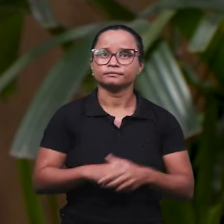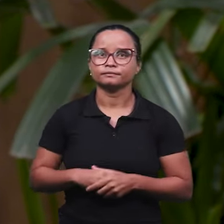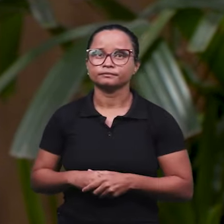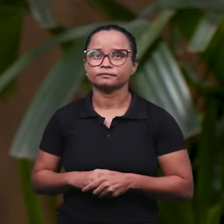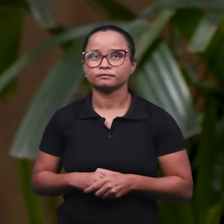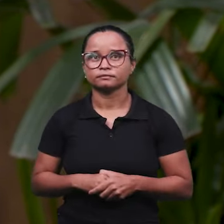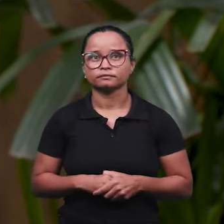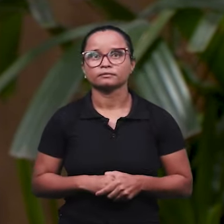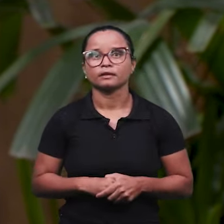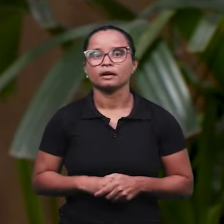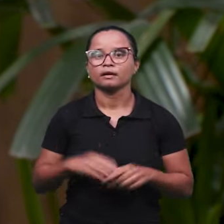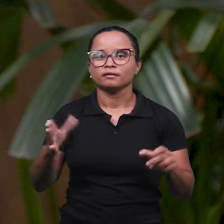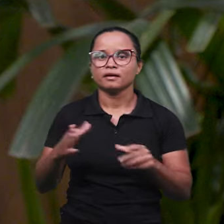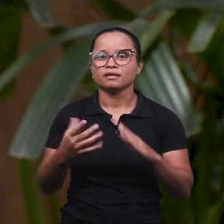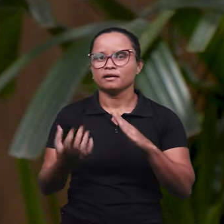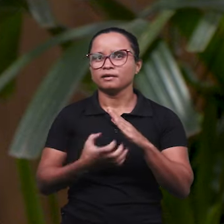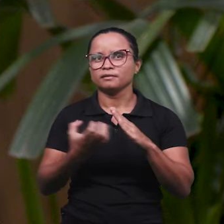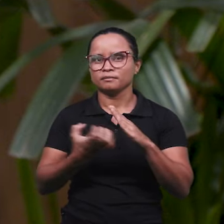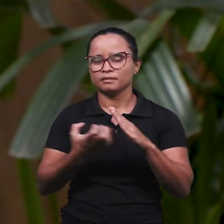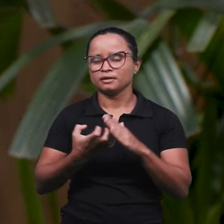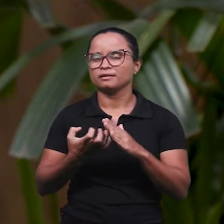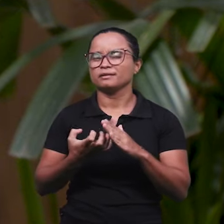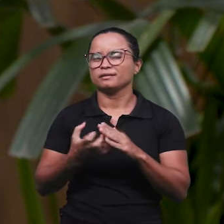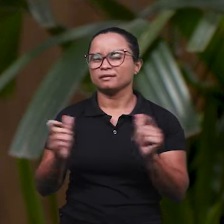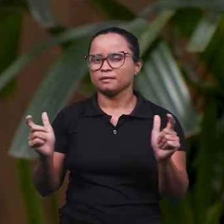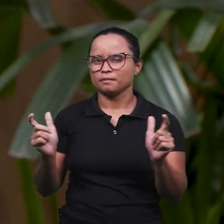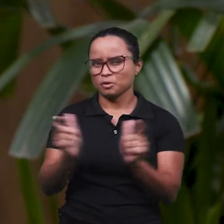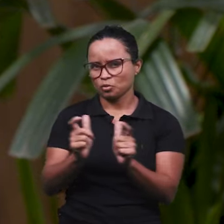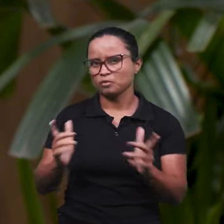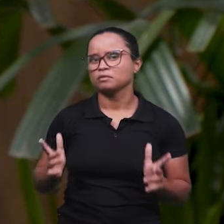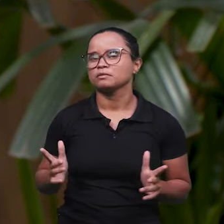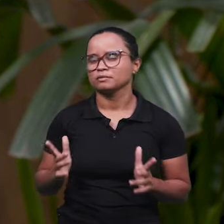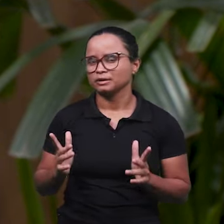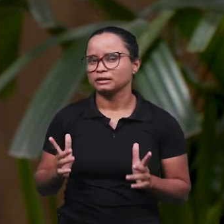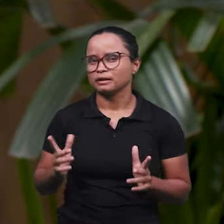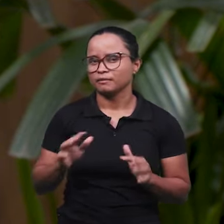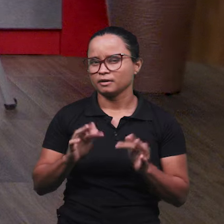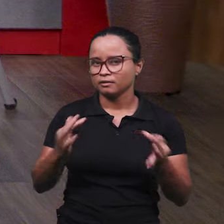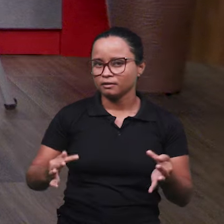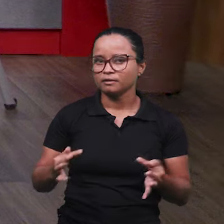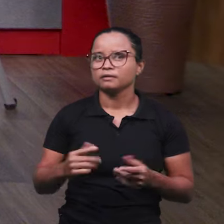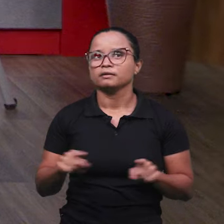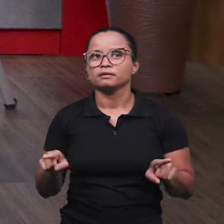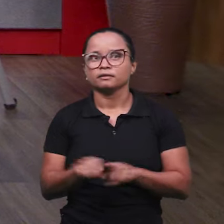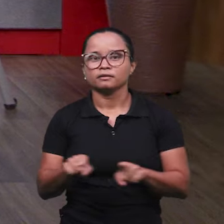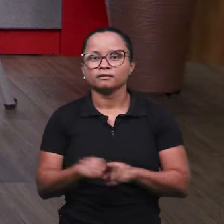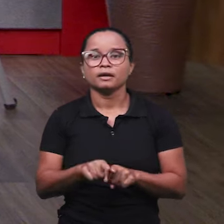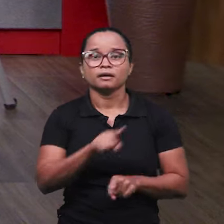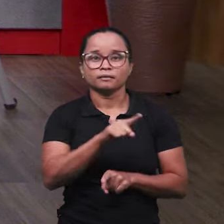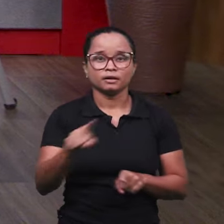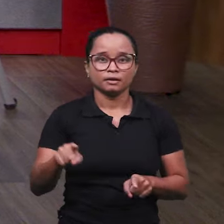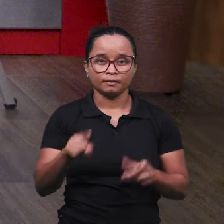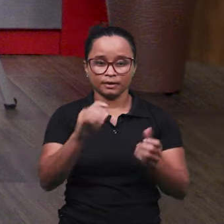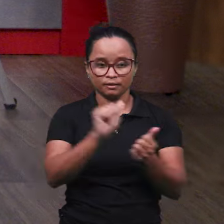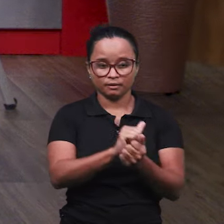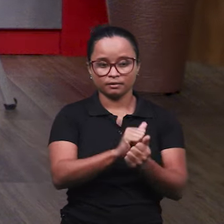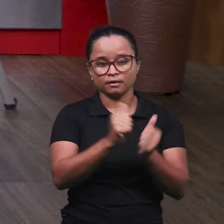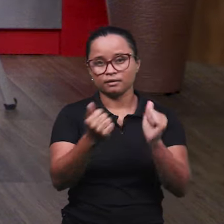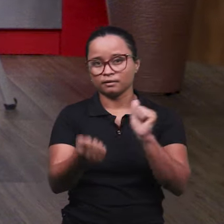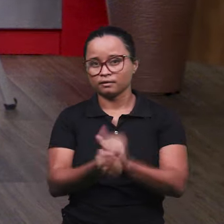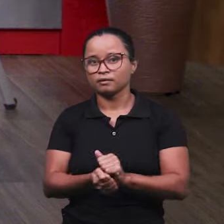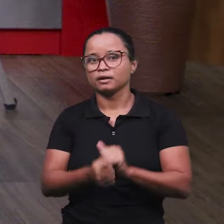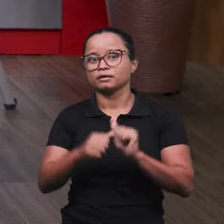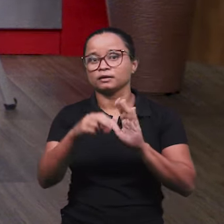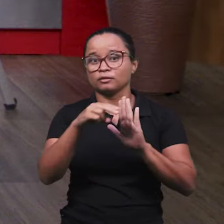empregador, o pequeno empregador, às não tem essa informação. Então, isso serve também, essa informação serve para o empregador se adequar nas normas